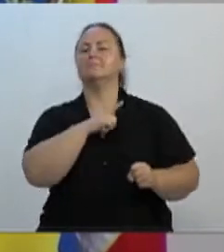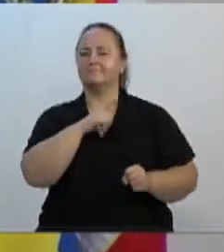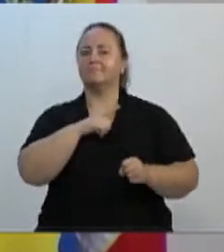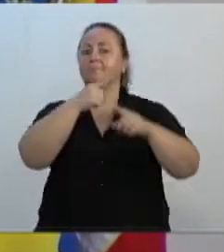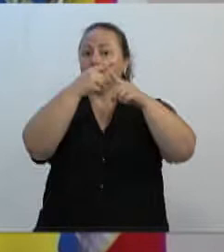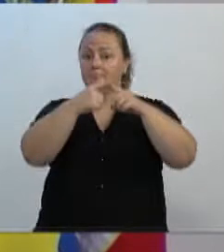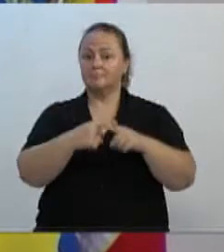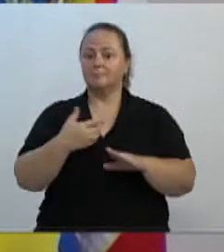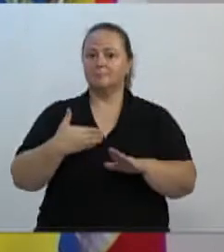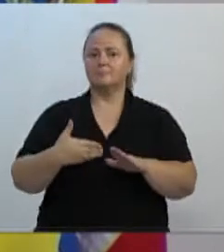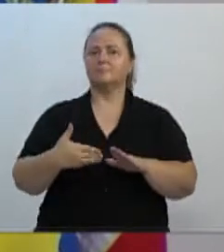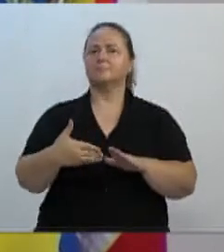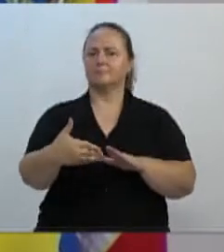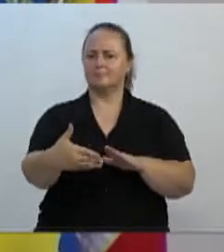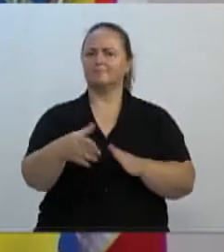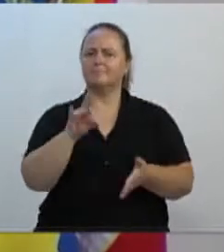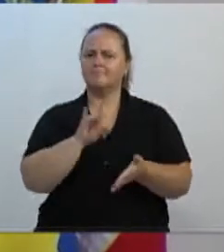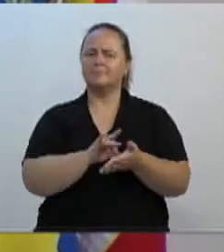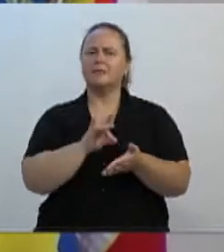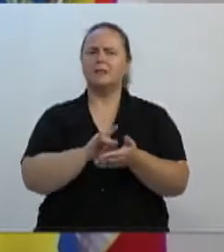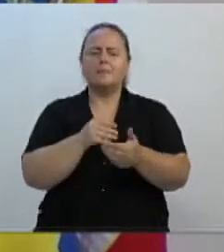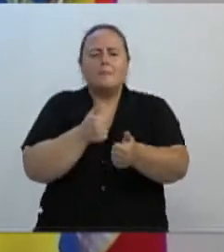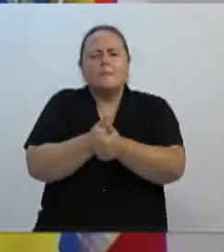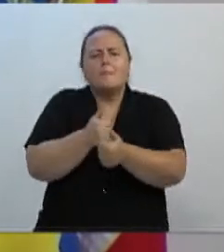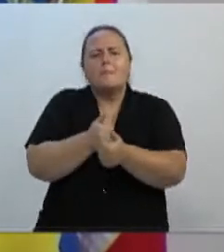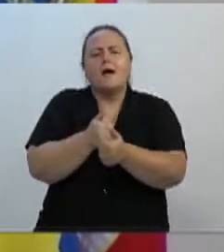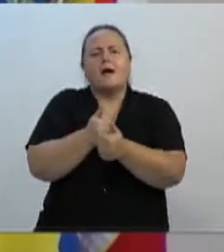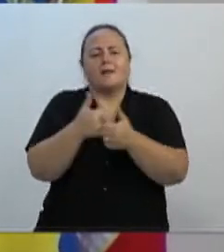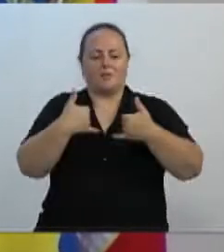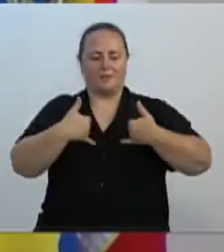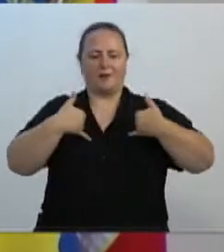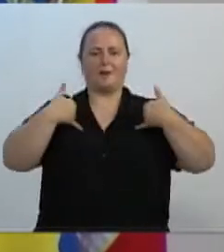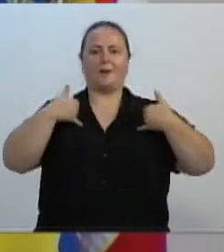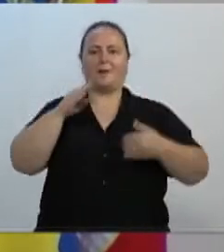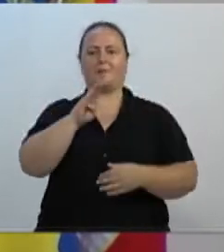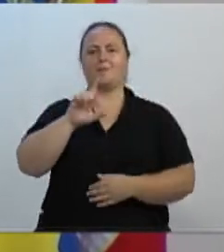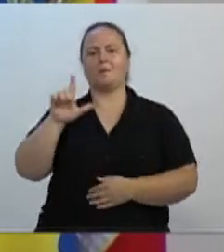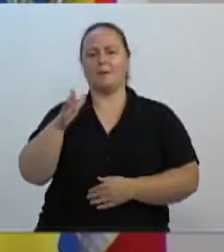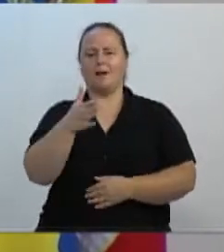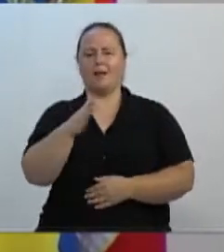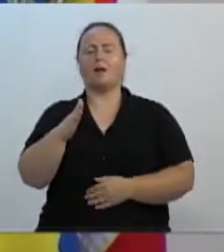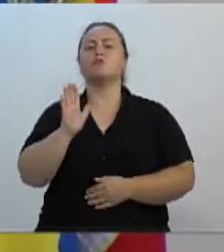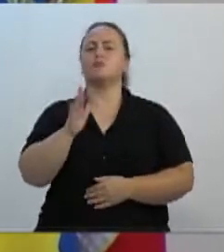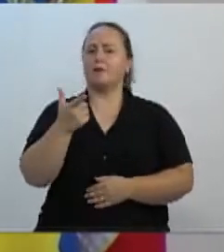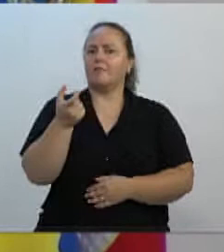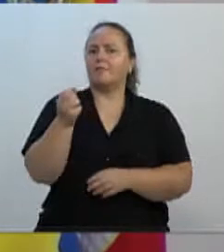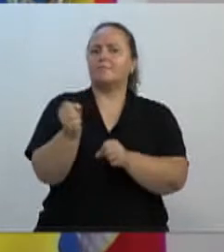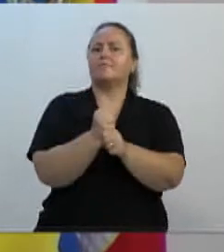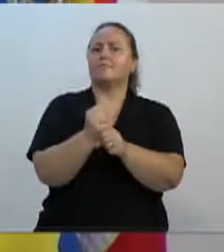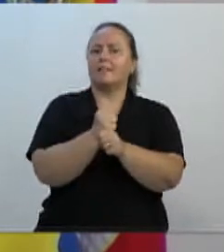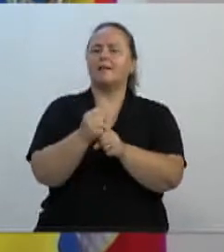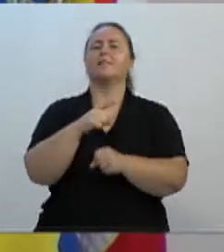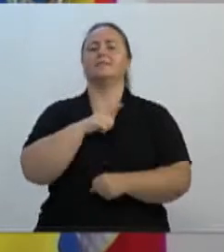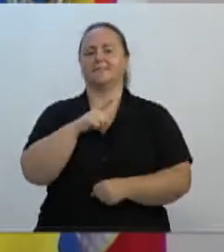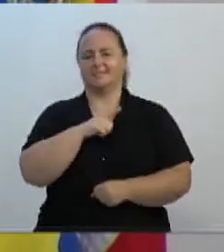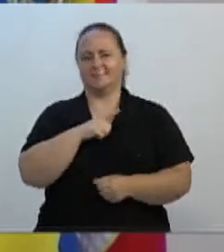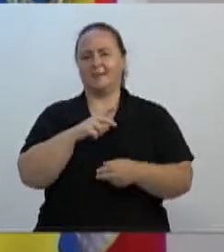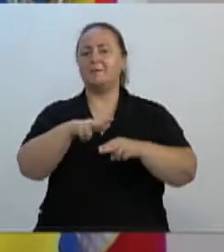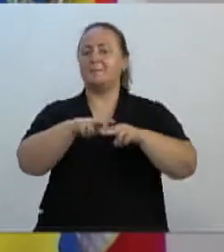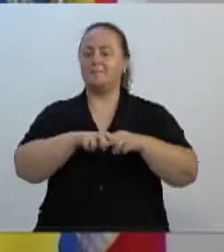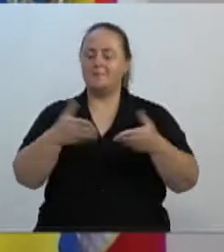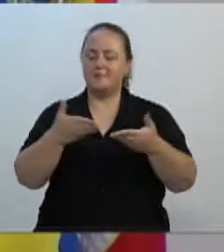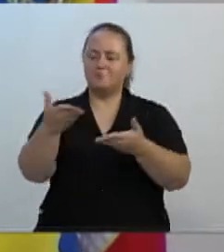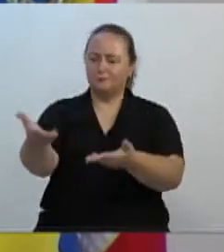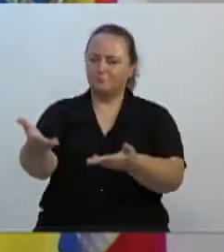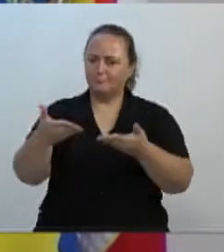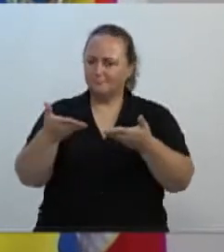normalmente próximo ao aniversário de Blumenau, há cerca de 20 anos. Faço aqui um convite para